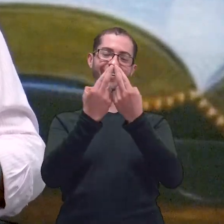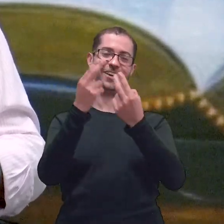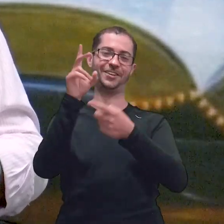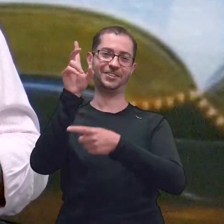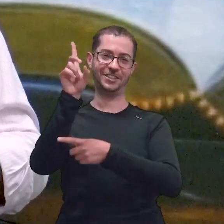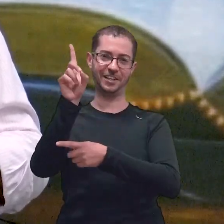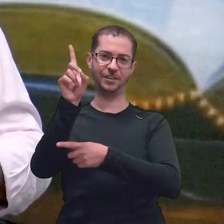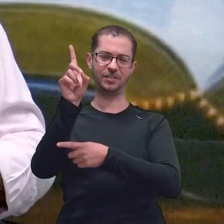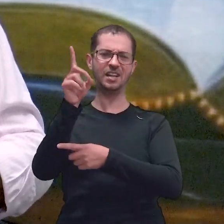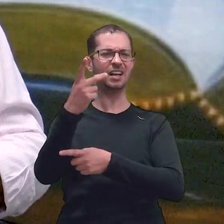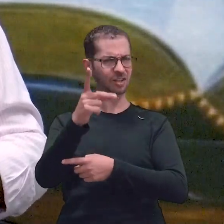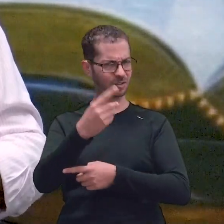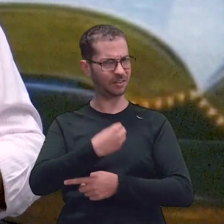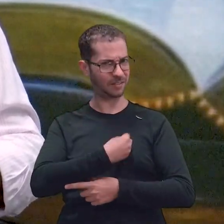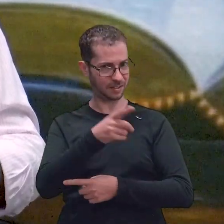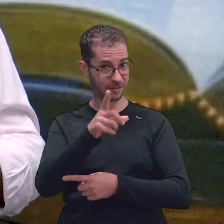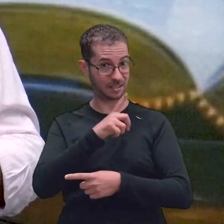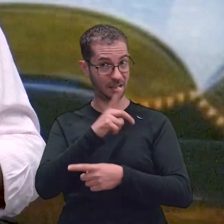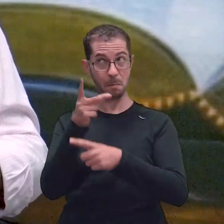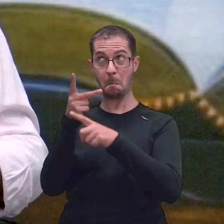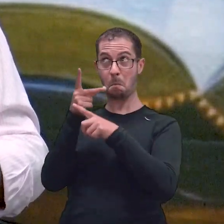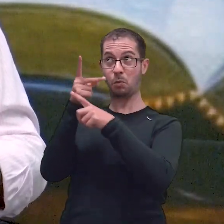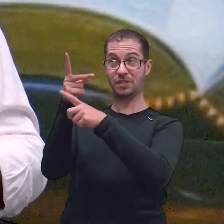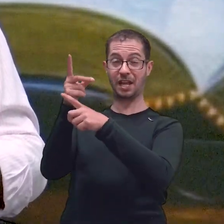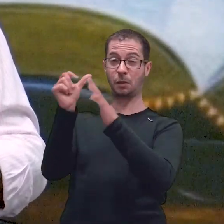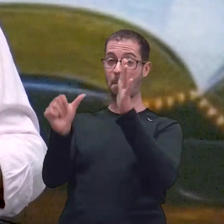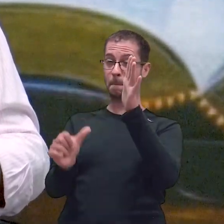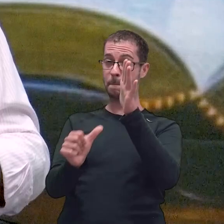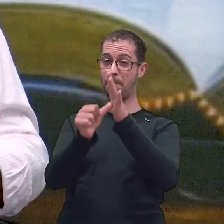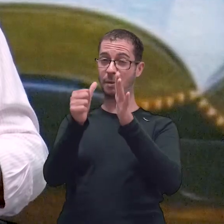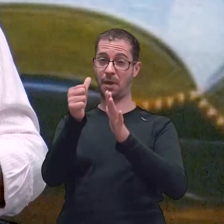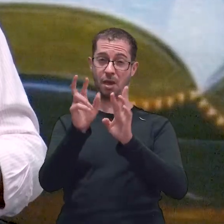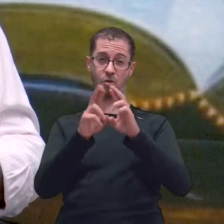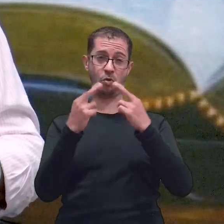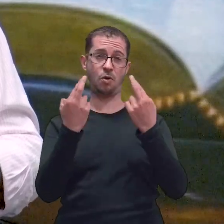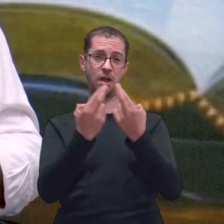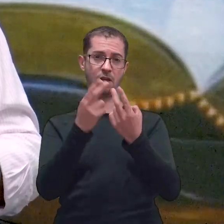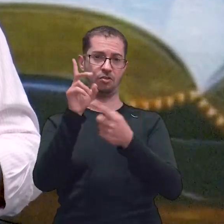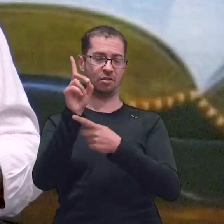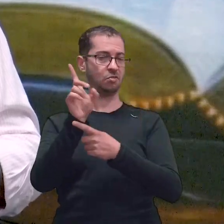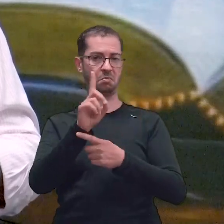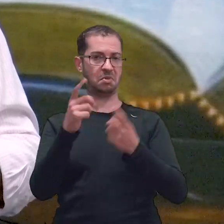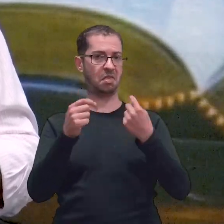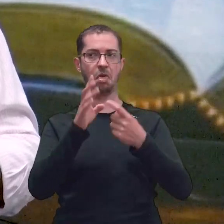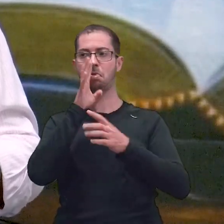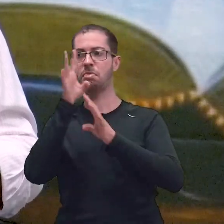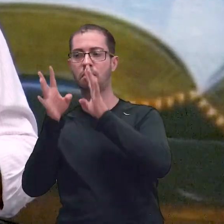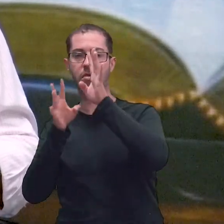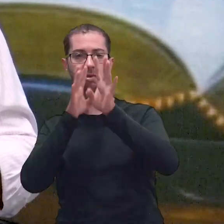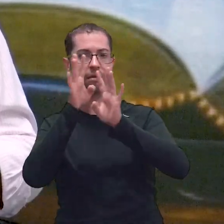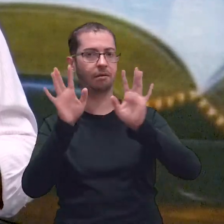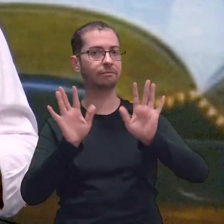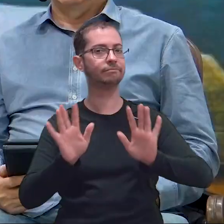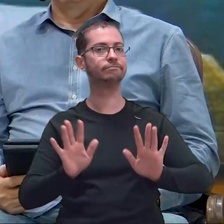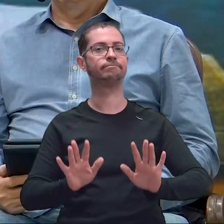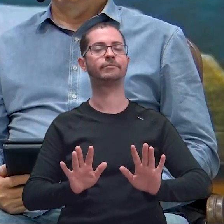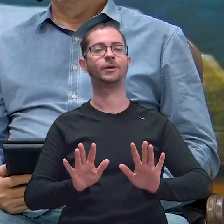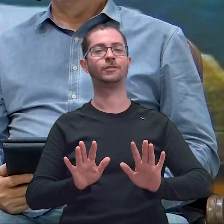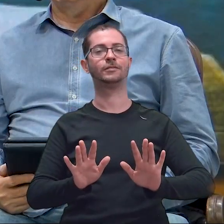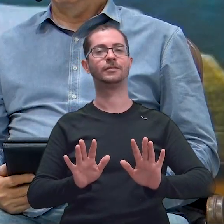realidade em nossa vida? Então, aqui nós devemos parar sem apontar o dedo para ninguém. Mas é uma